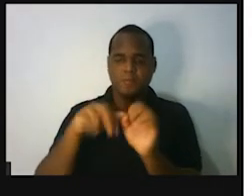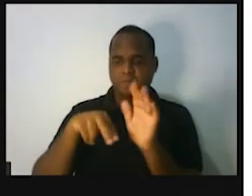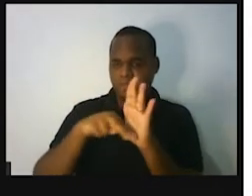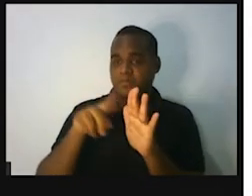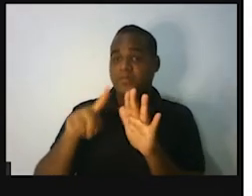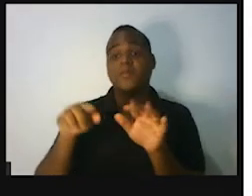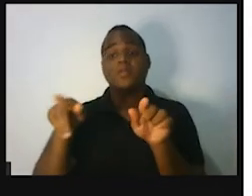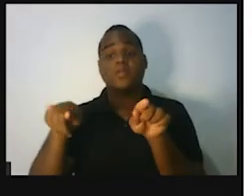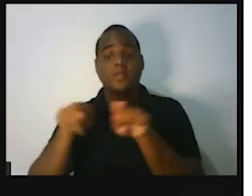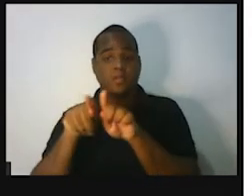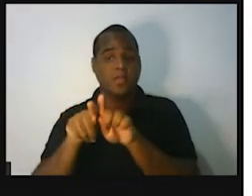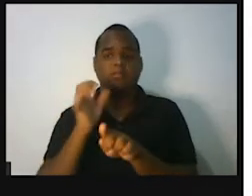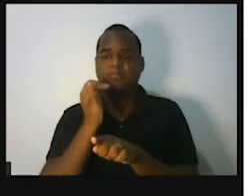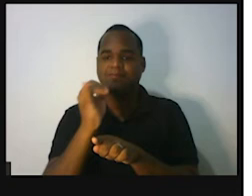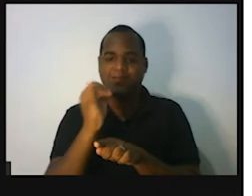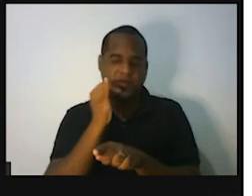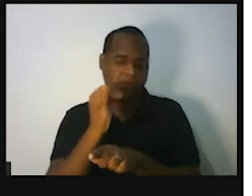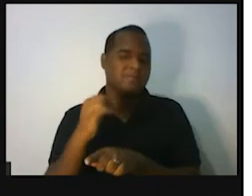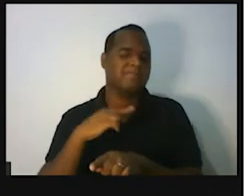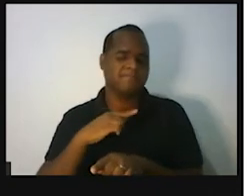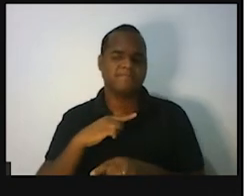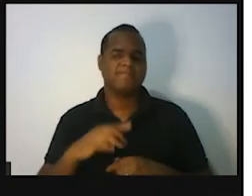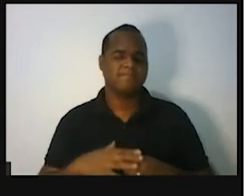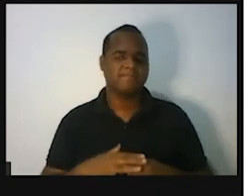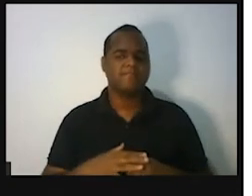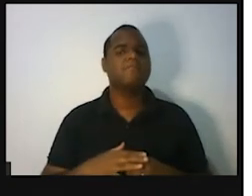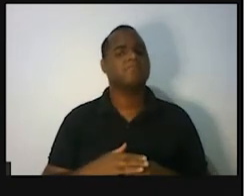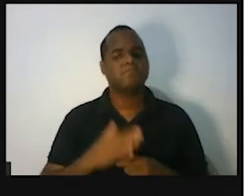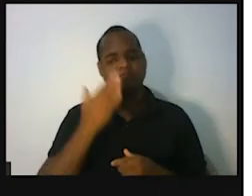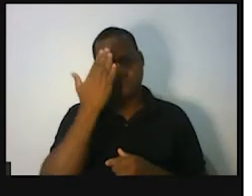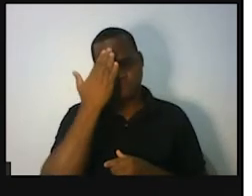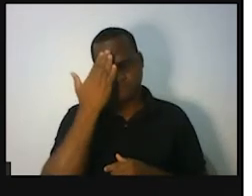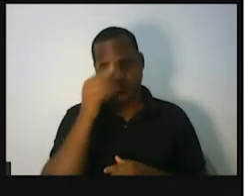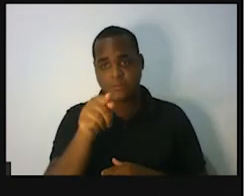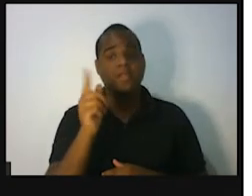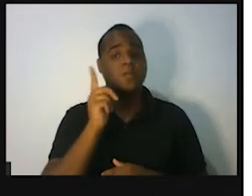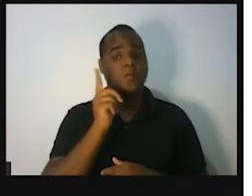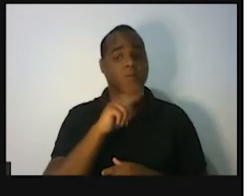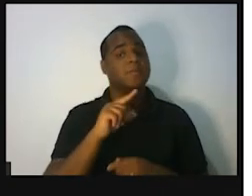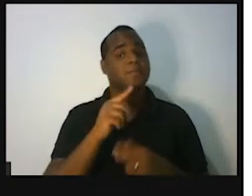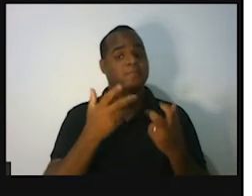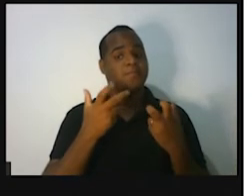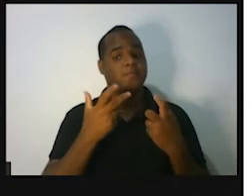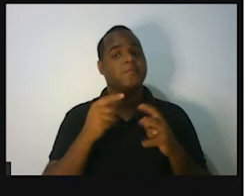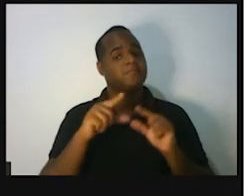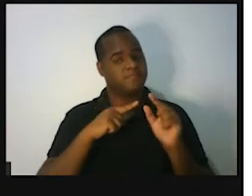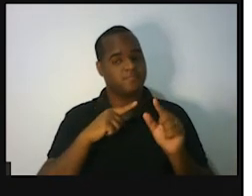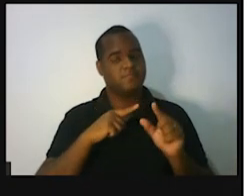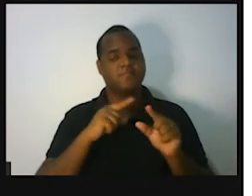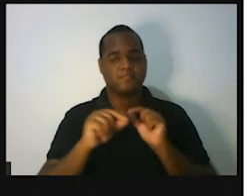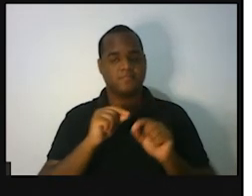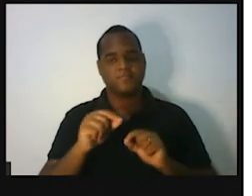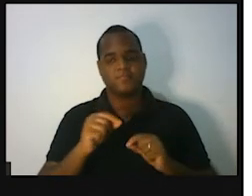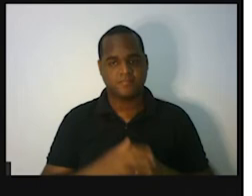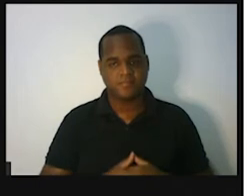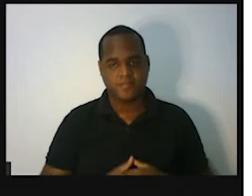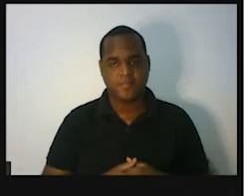de energia elétrica, eu acredito que você tenha conseguido captar a ideia. Tá bom?